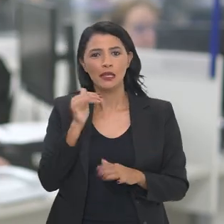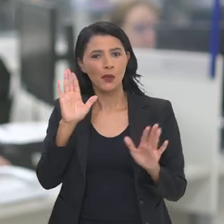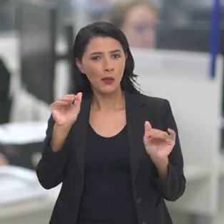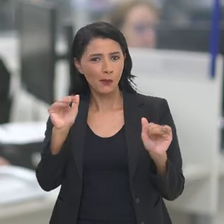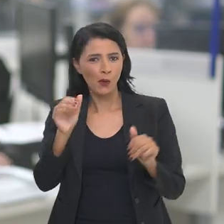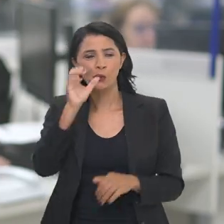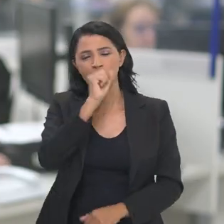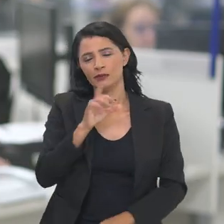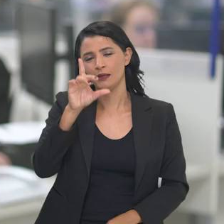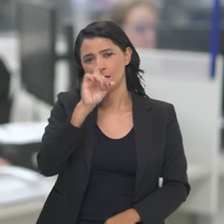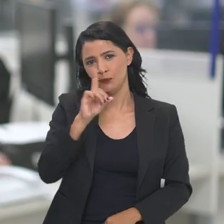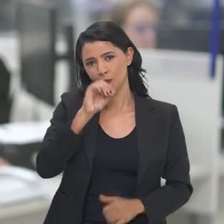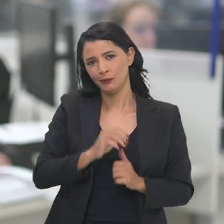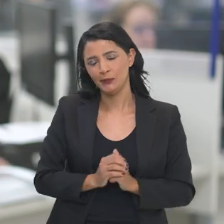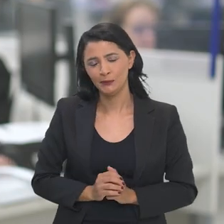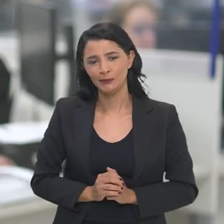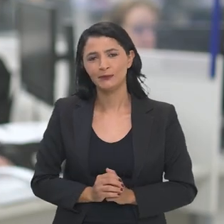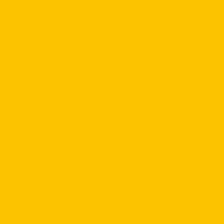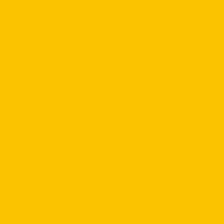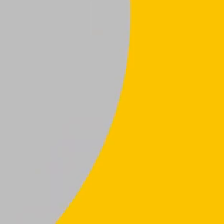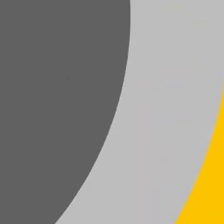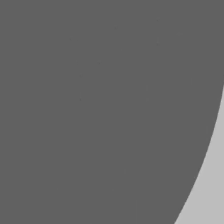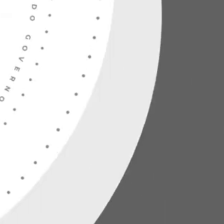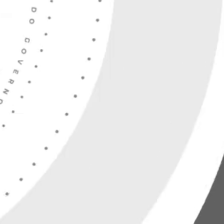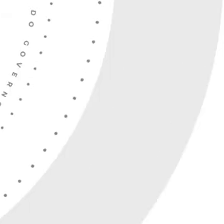nas redes sociais. E bom fim de semana!